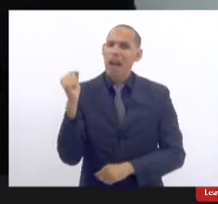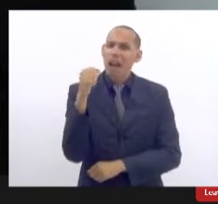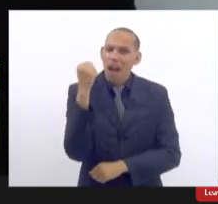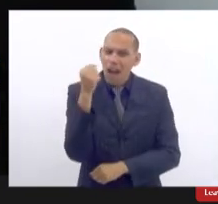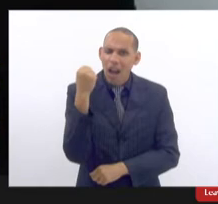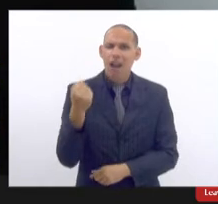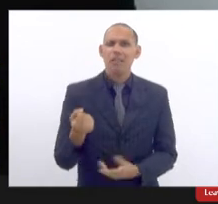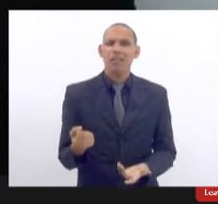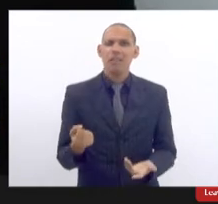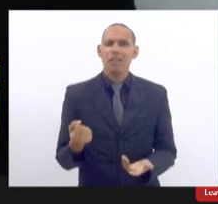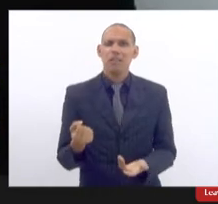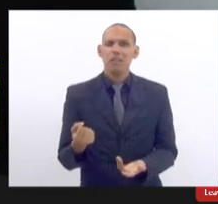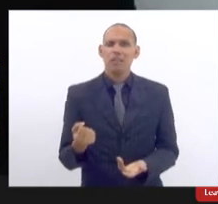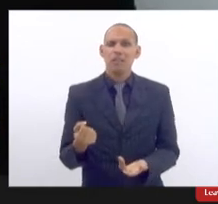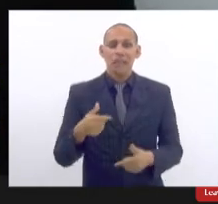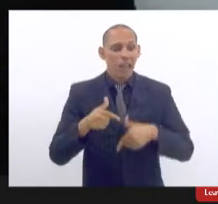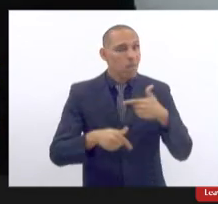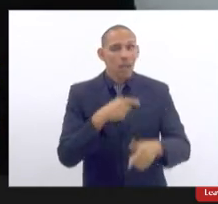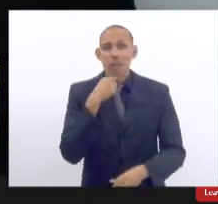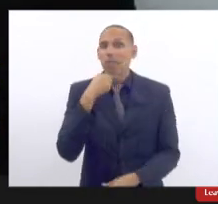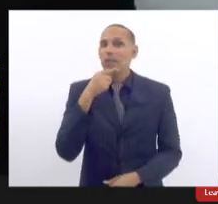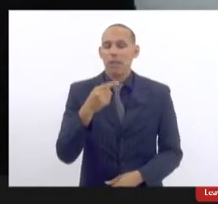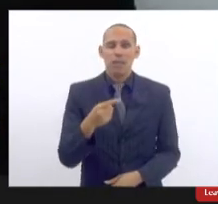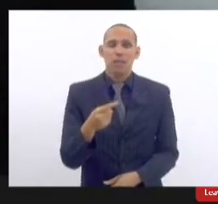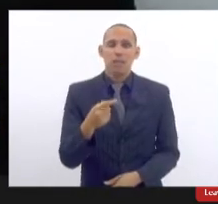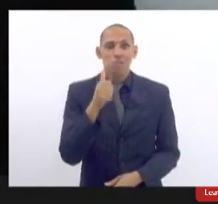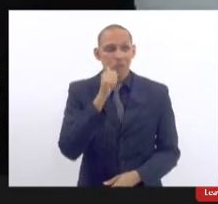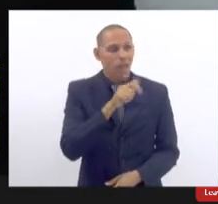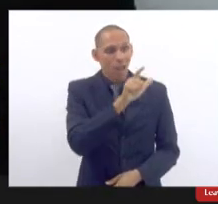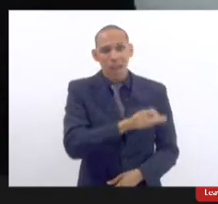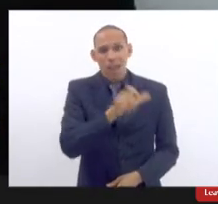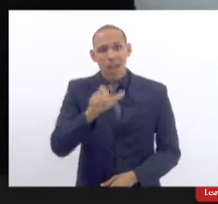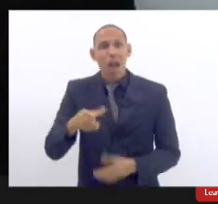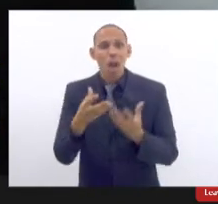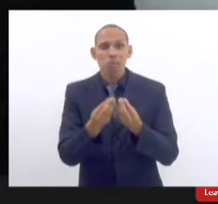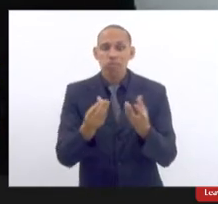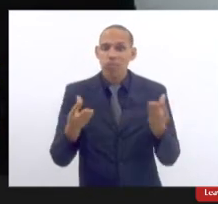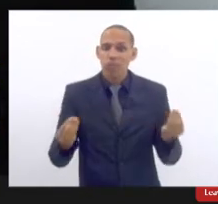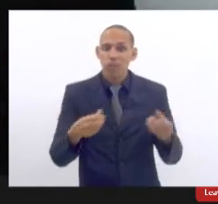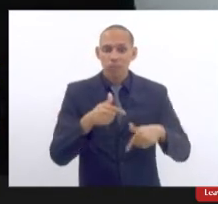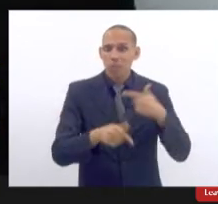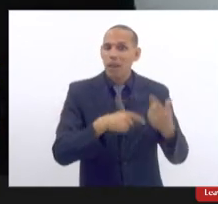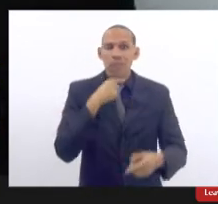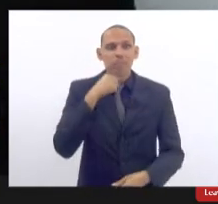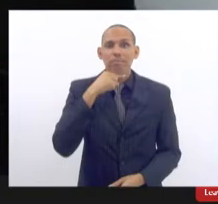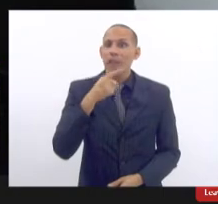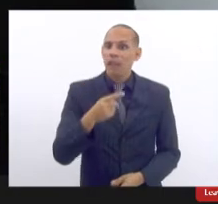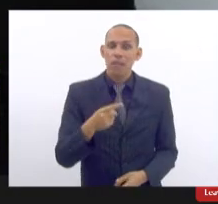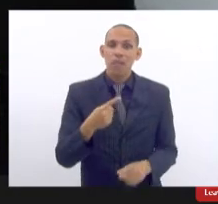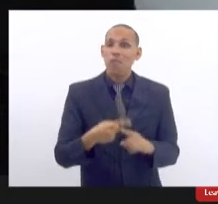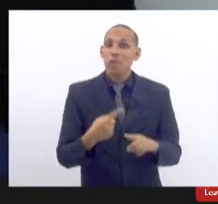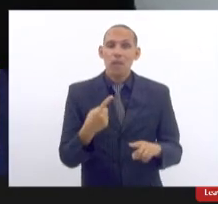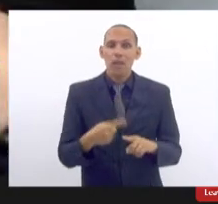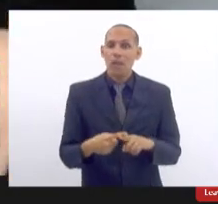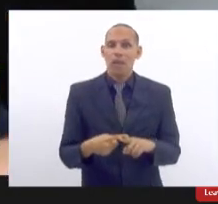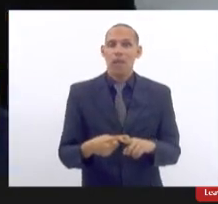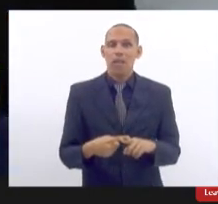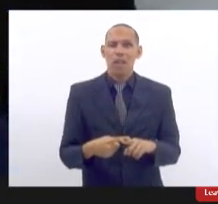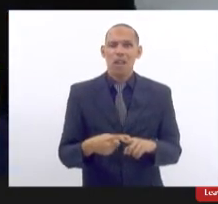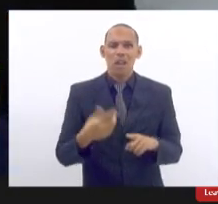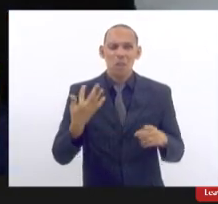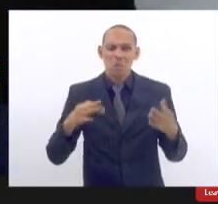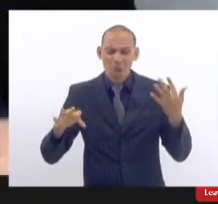vezes deixa de trabalhar muitas mulheres deixam de trabalhar porque elas começam a ter